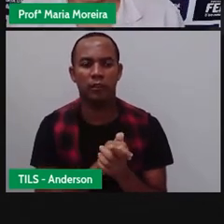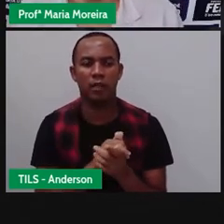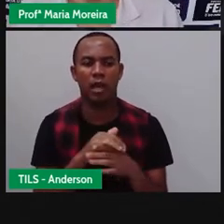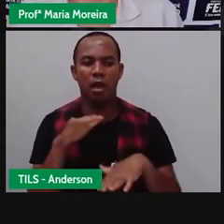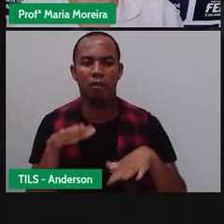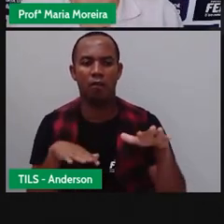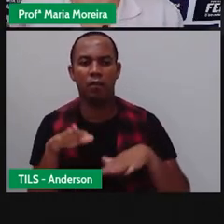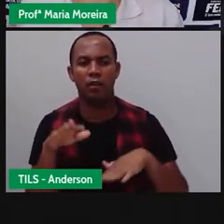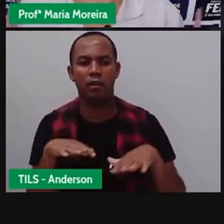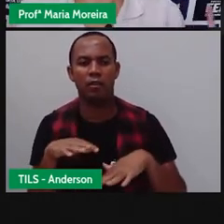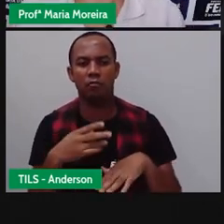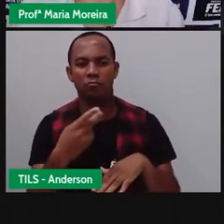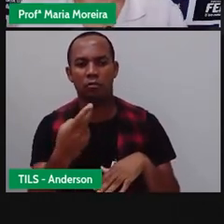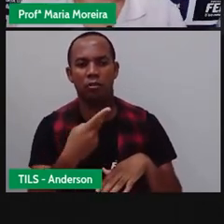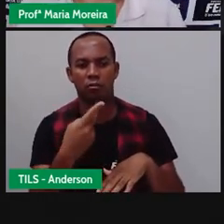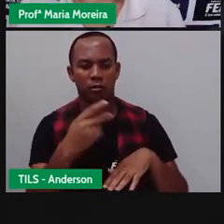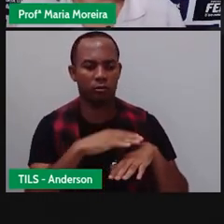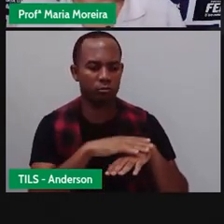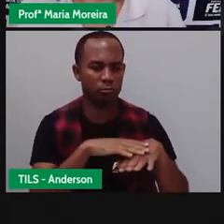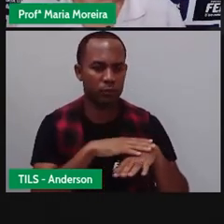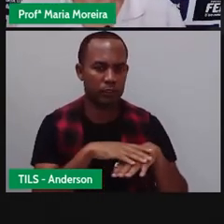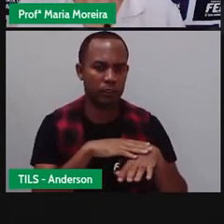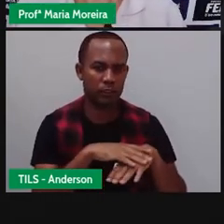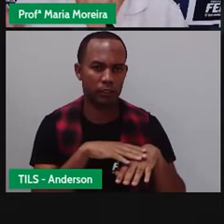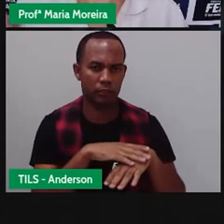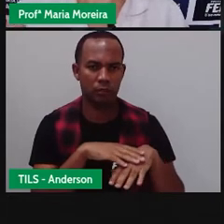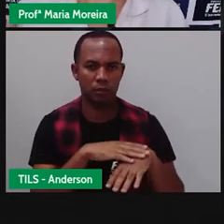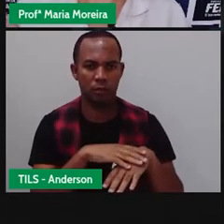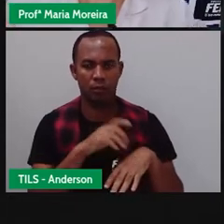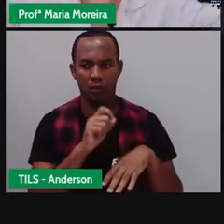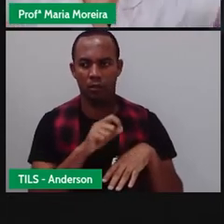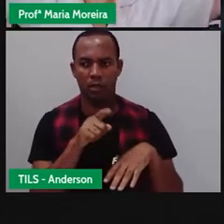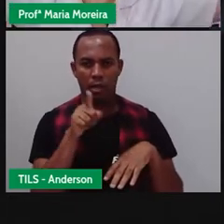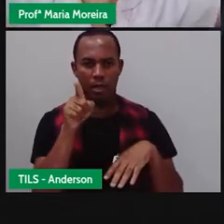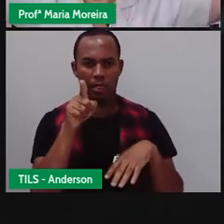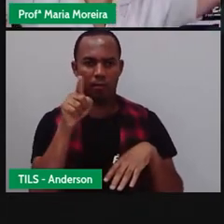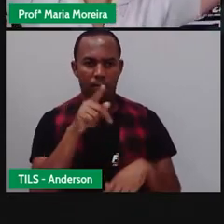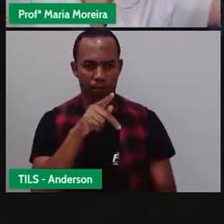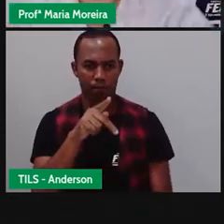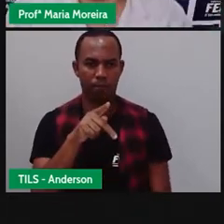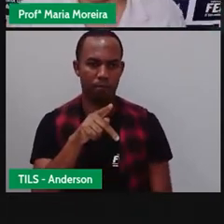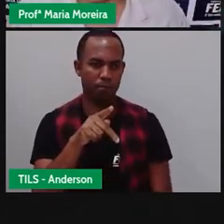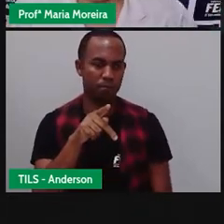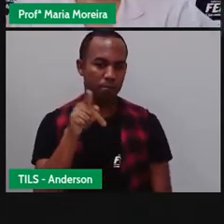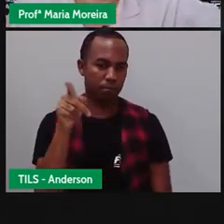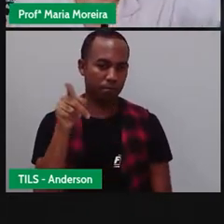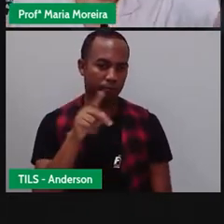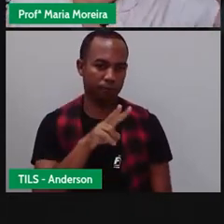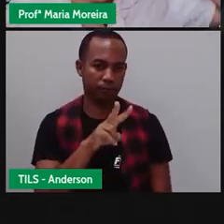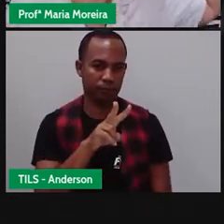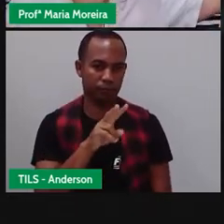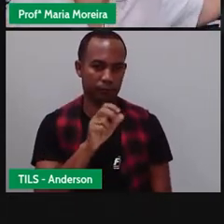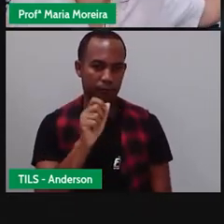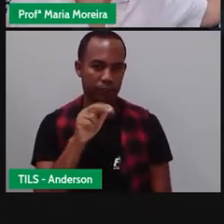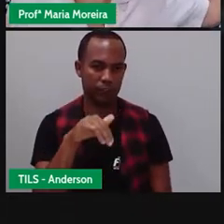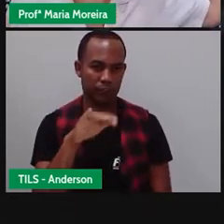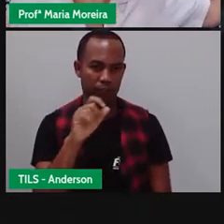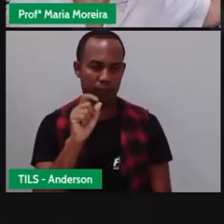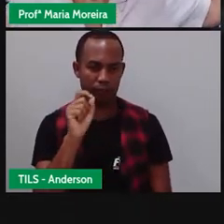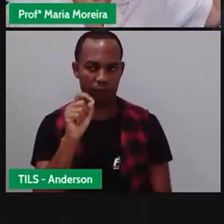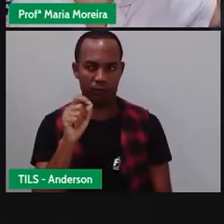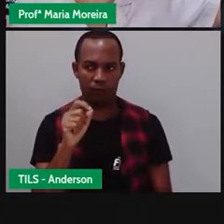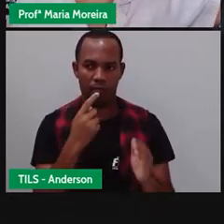conversando com vocês, vocês não sabem disso, eu vou contar um segredo. Provânia, ela sai de lá de trás e vem aqui com um bilhete.